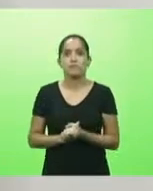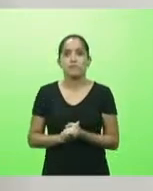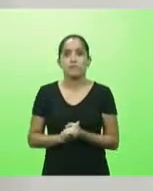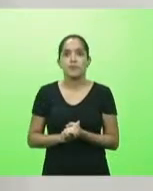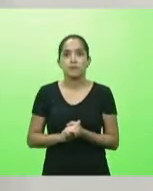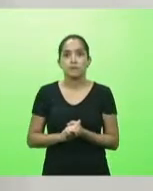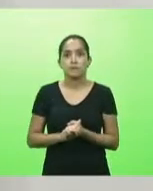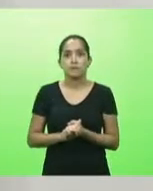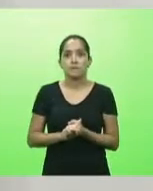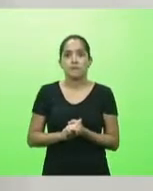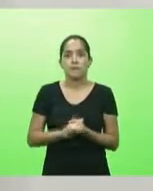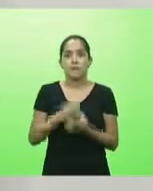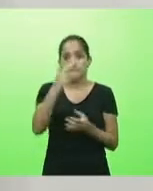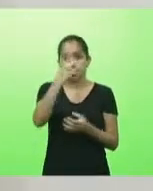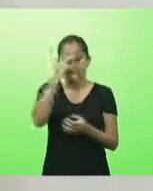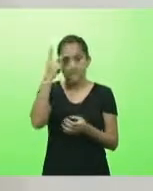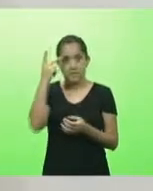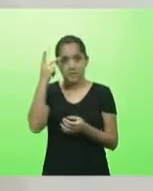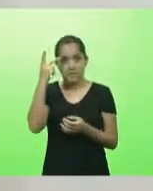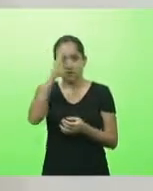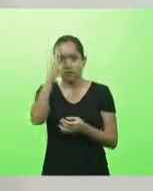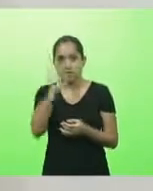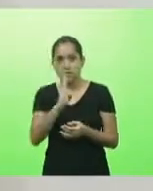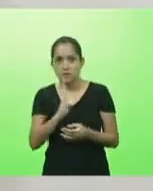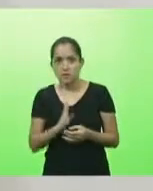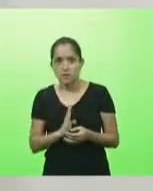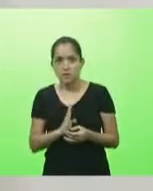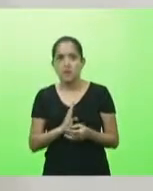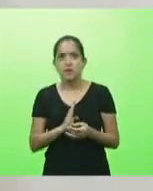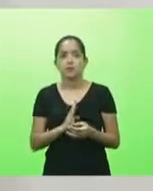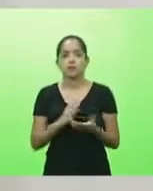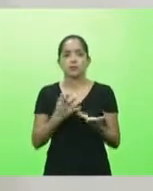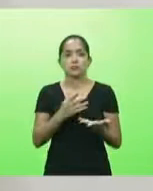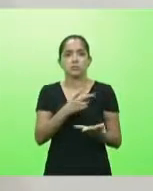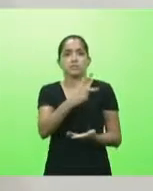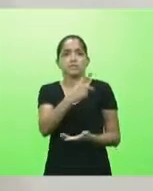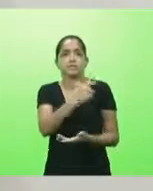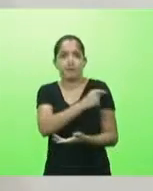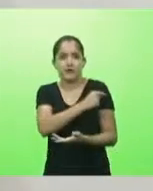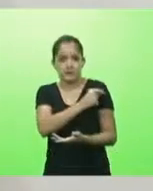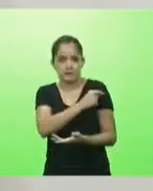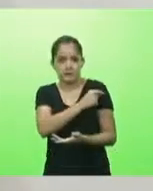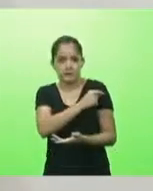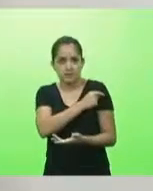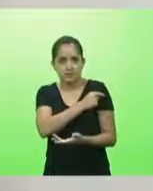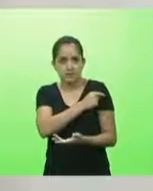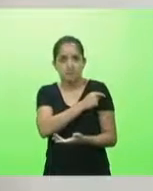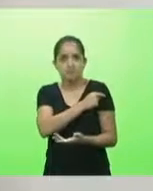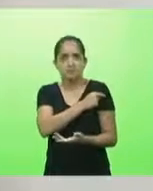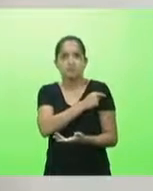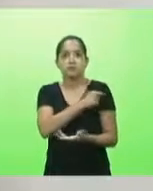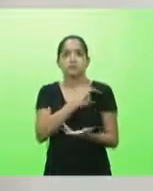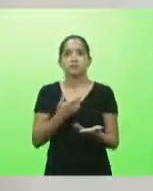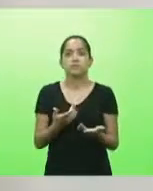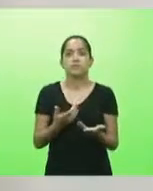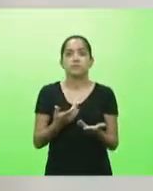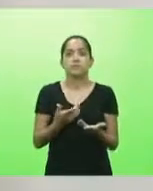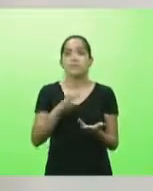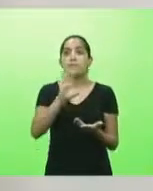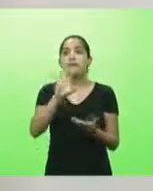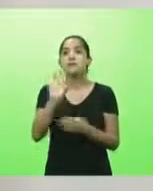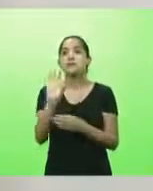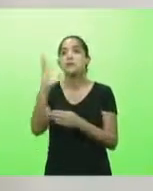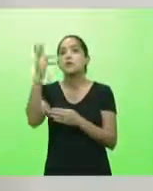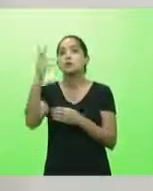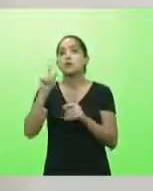esteja disposto a tomar a vacina vai ficar sem tomar a vacina. O que acontece? Que governadores